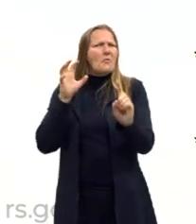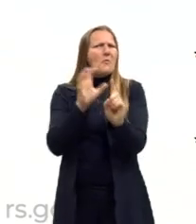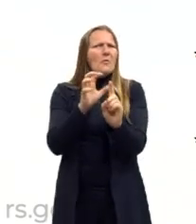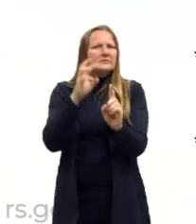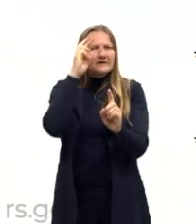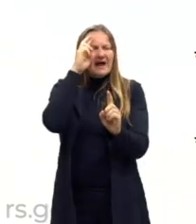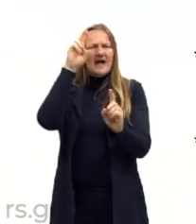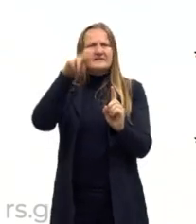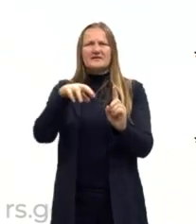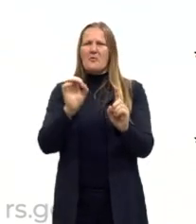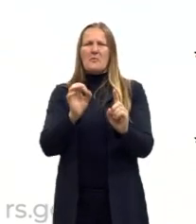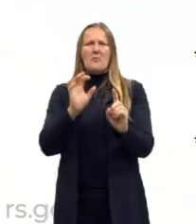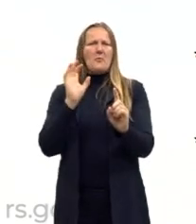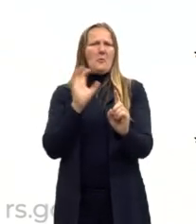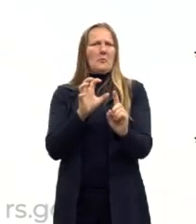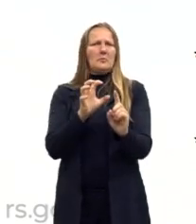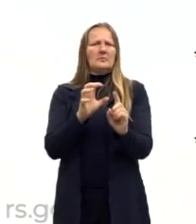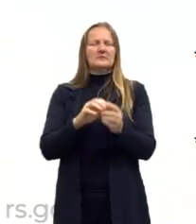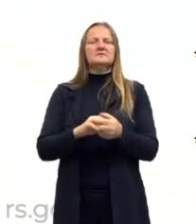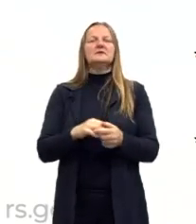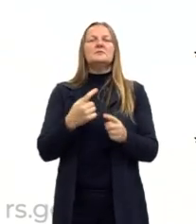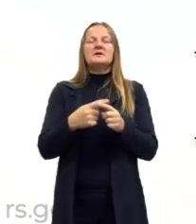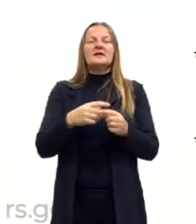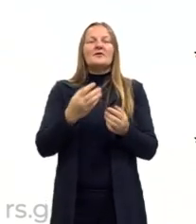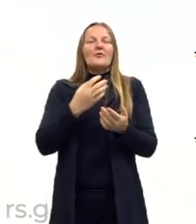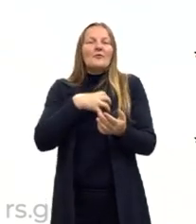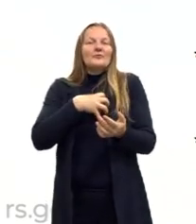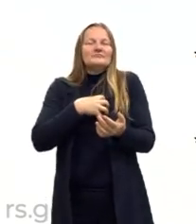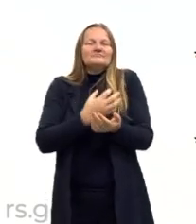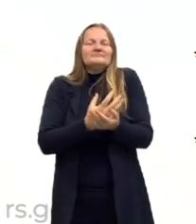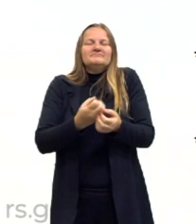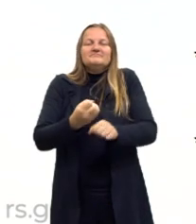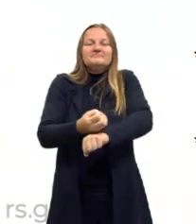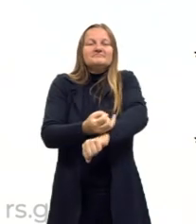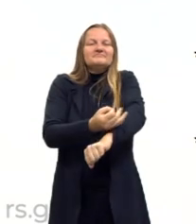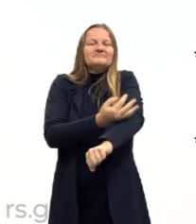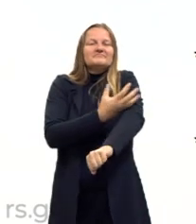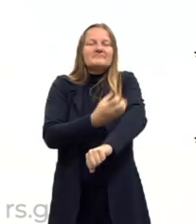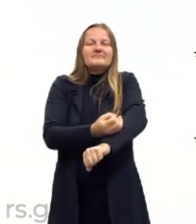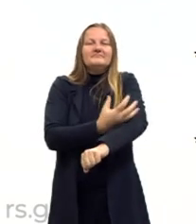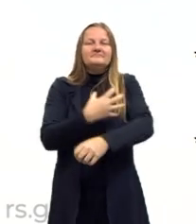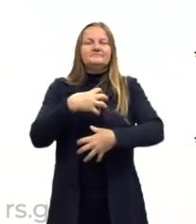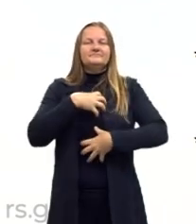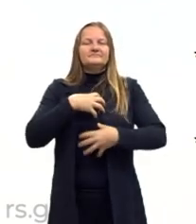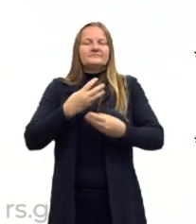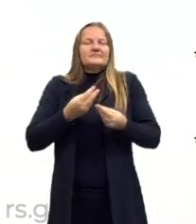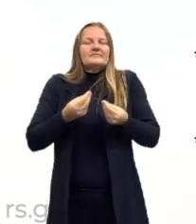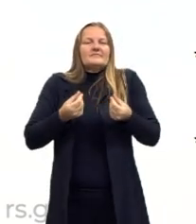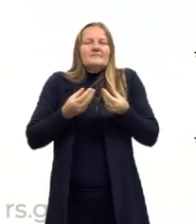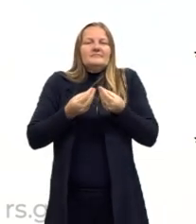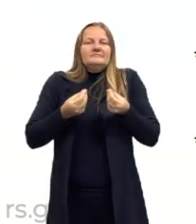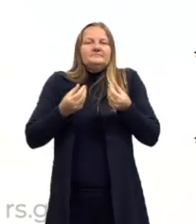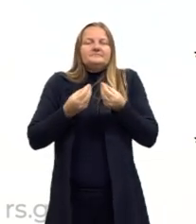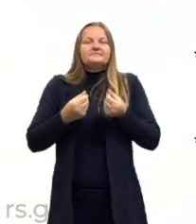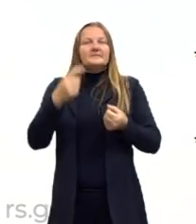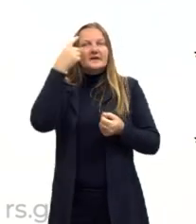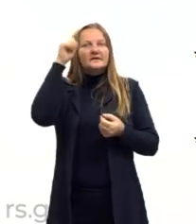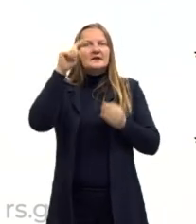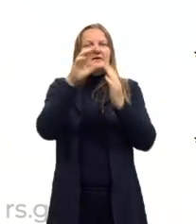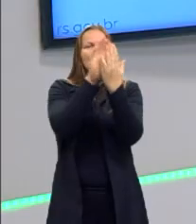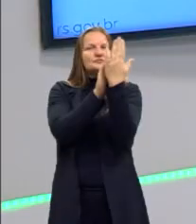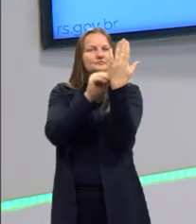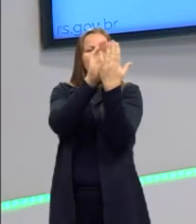Então, toda matéria começa pelos sentidos. Tudo passa pelos sentidos. As cópias, ele fala que as ideias são cópias